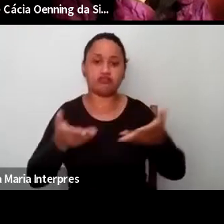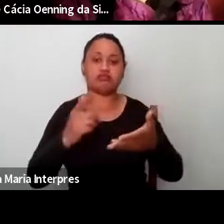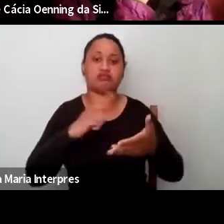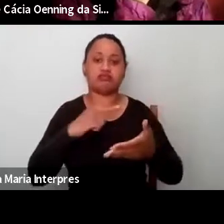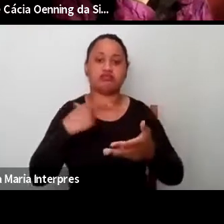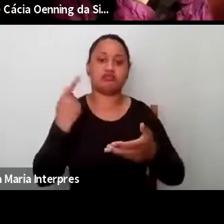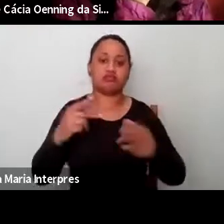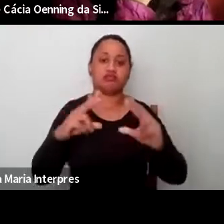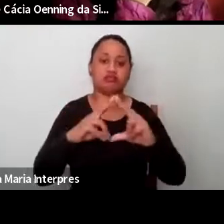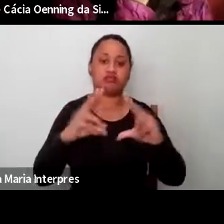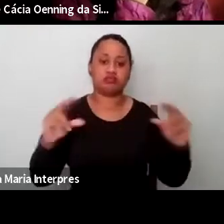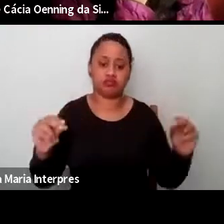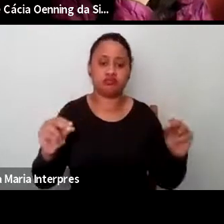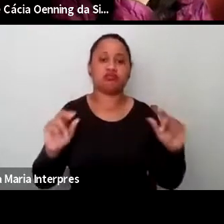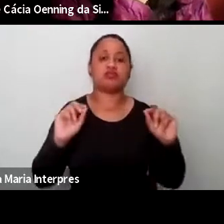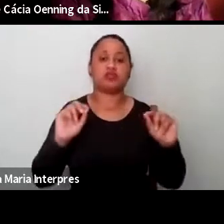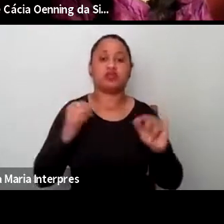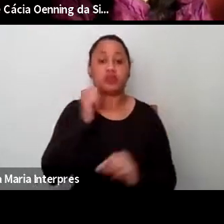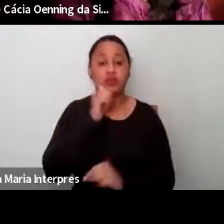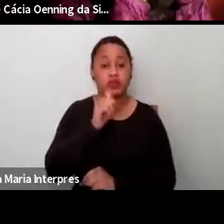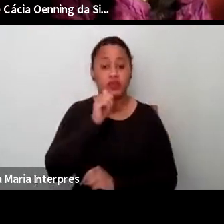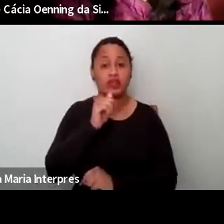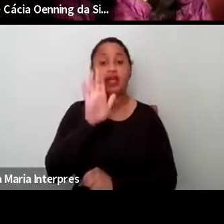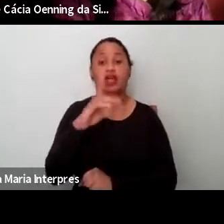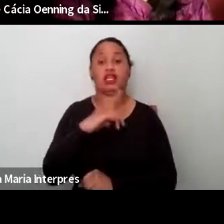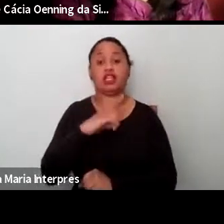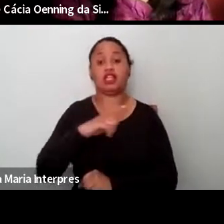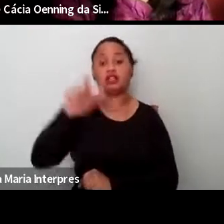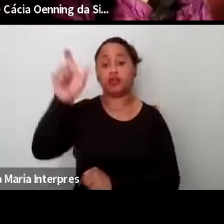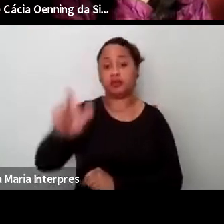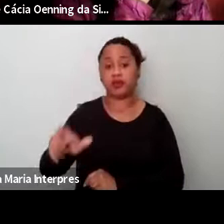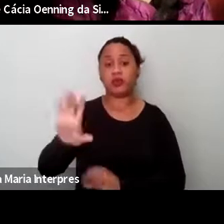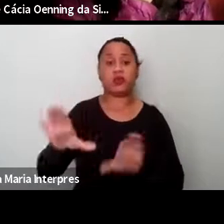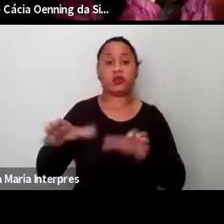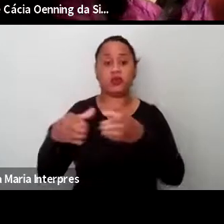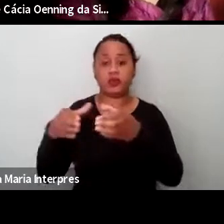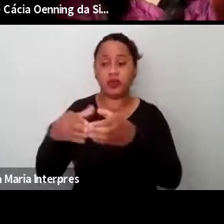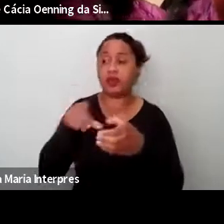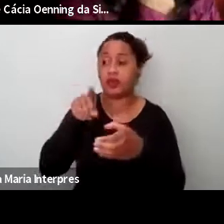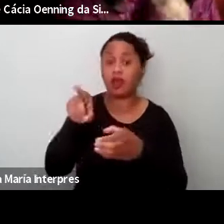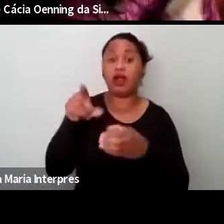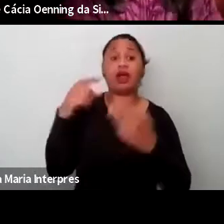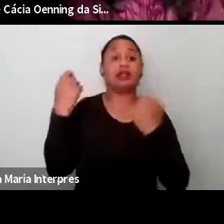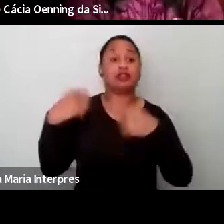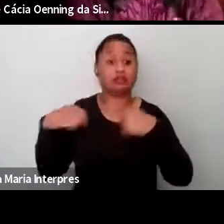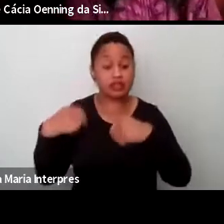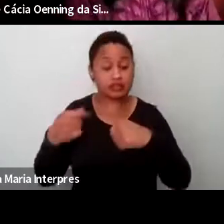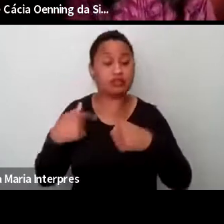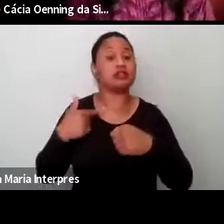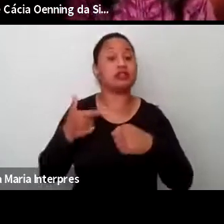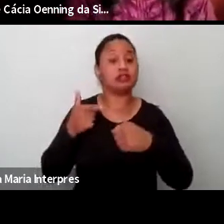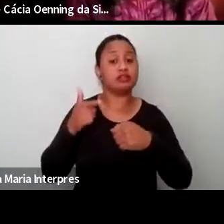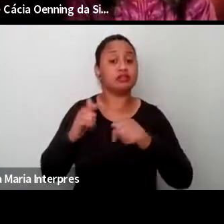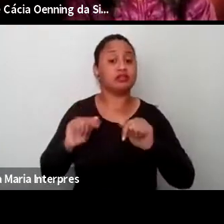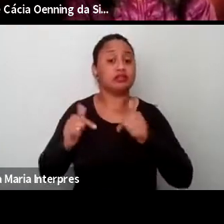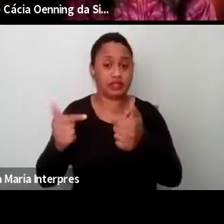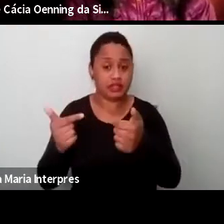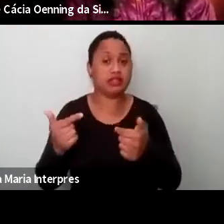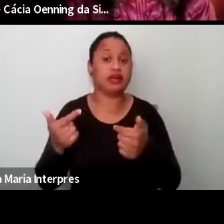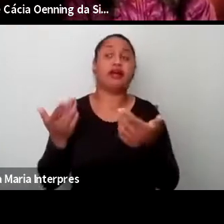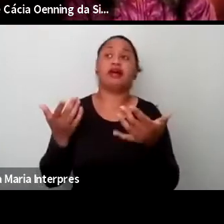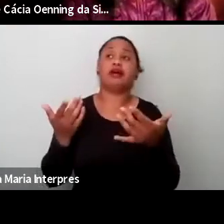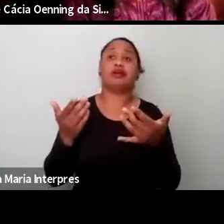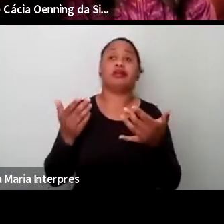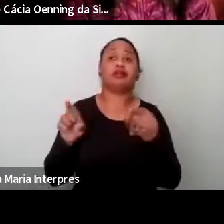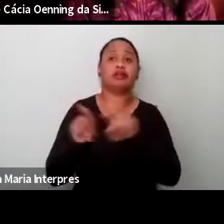das mulheres. tem uma pessoa numa comunidade tal que está precisando e uma articulação delas em